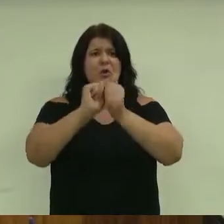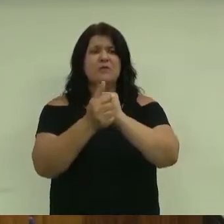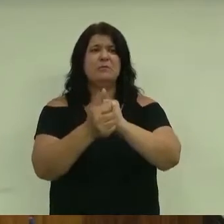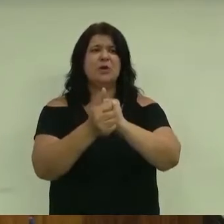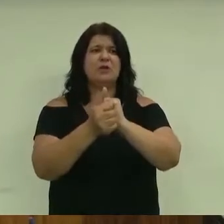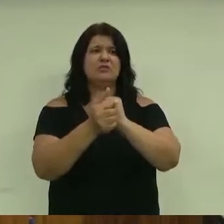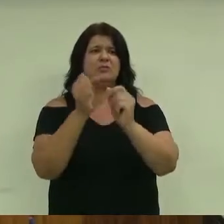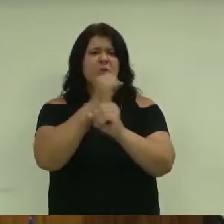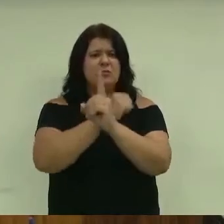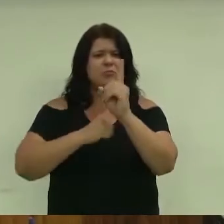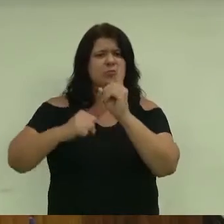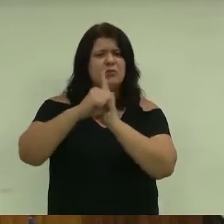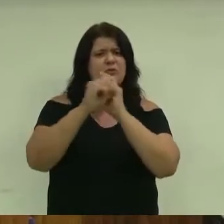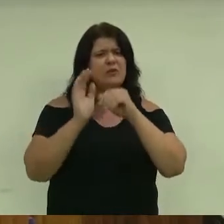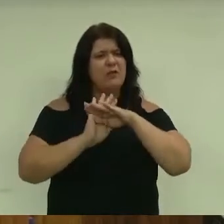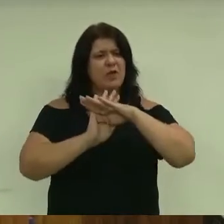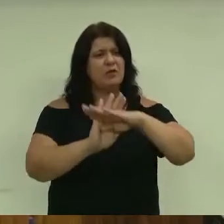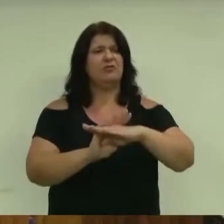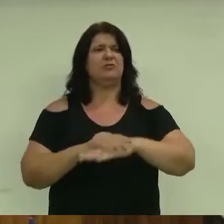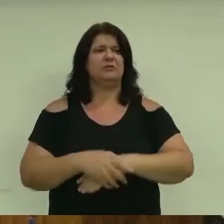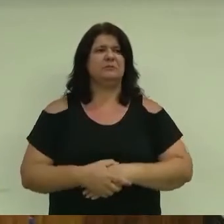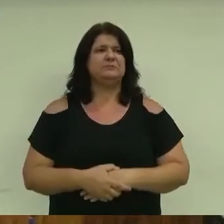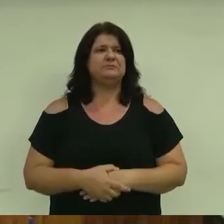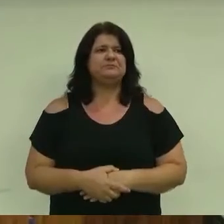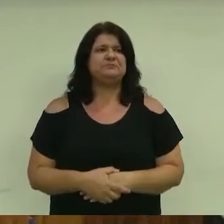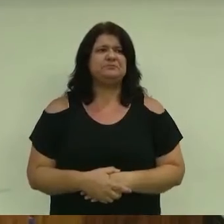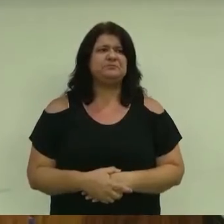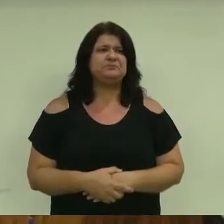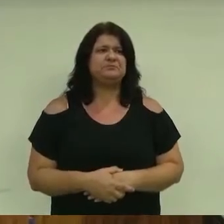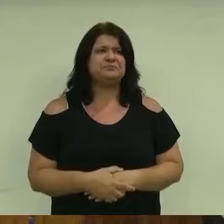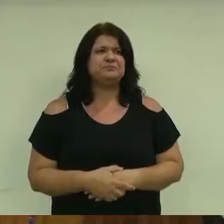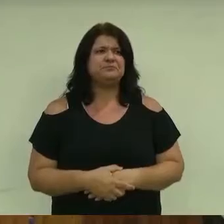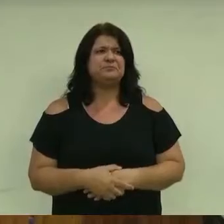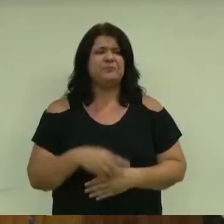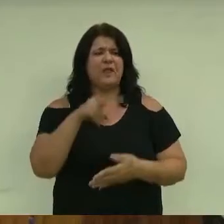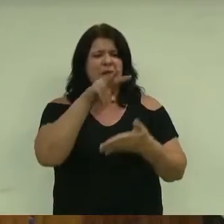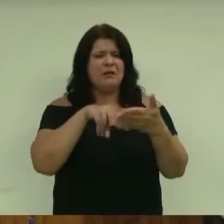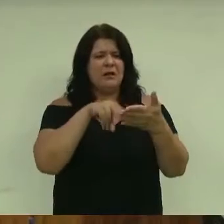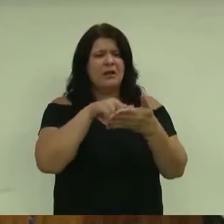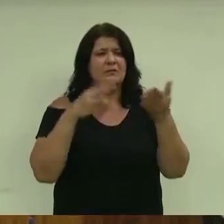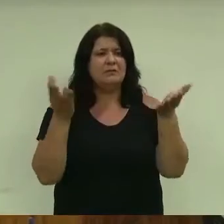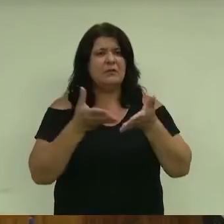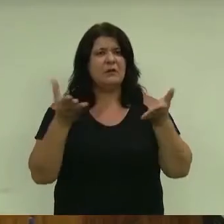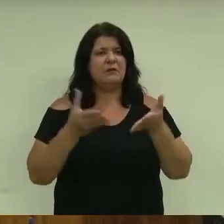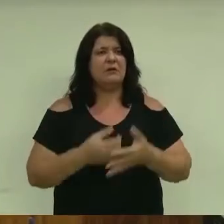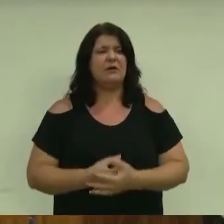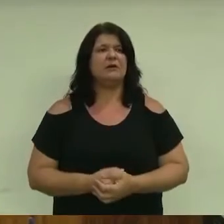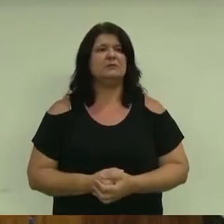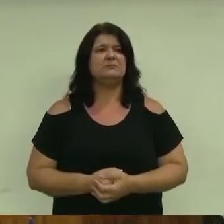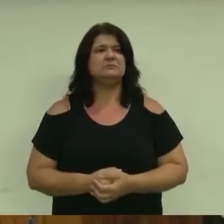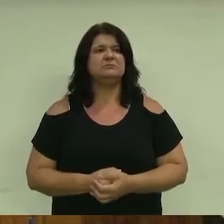disso, eu trouxe aqui um requerimento, senhor presidente, que eu faça a leitura agora aos novos pares. É regimental.